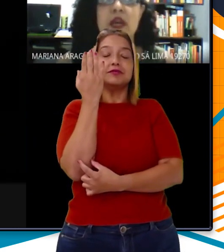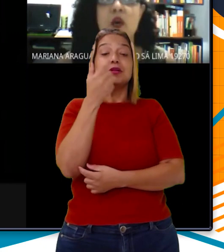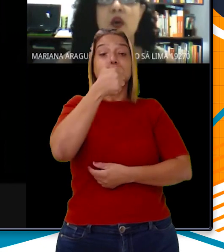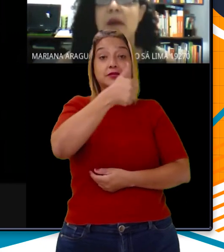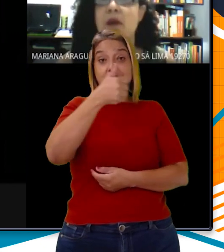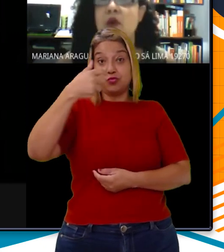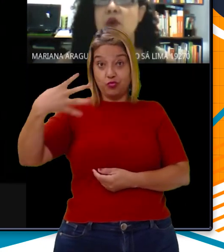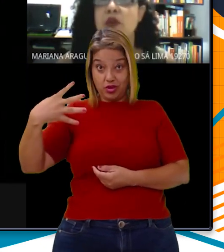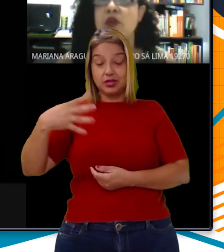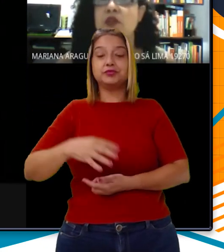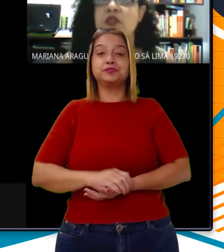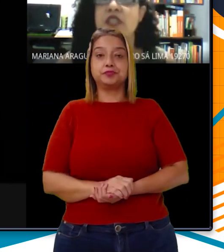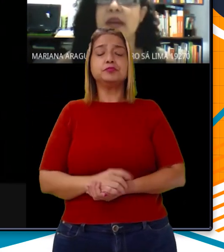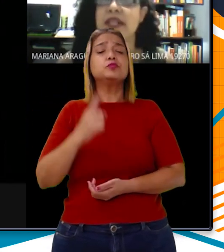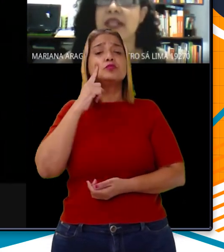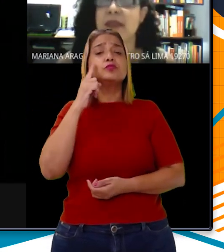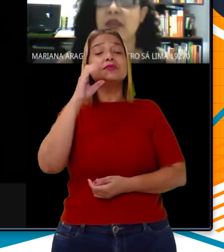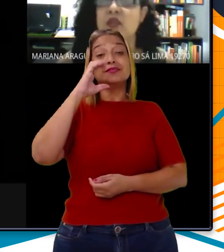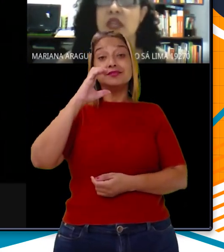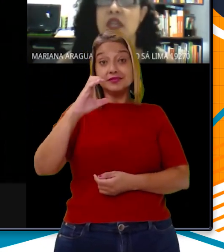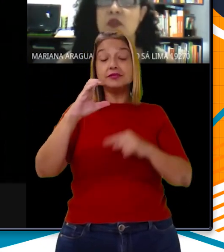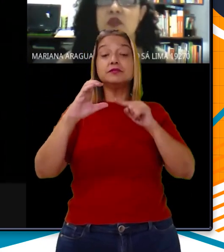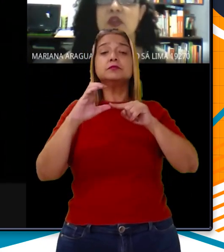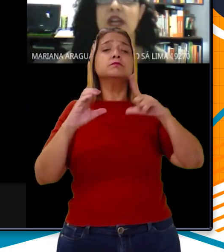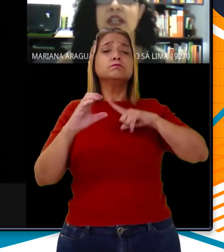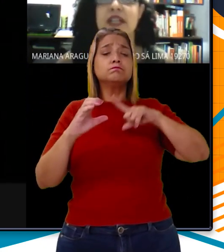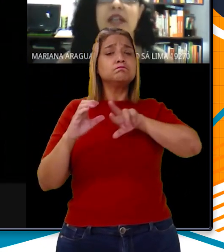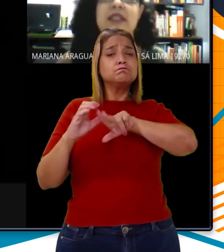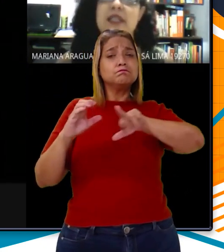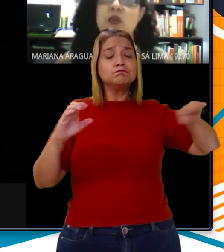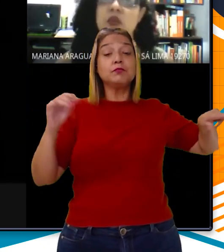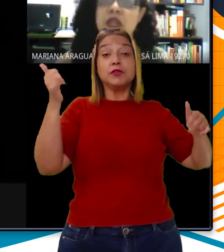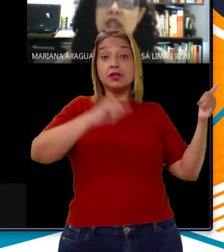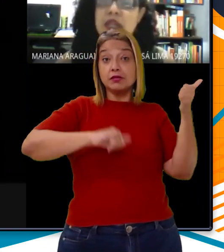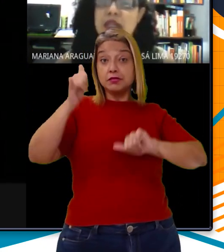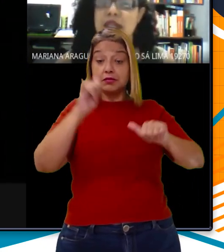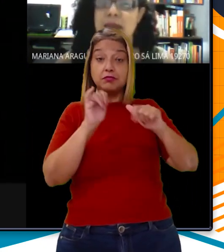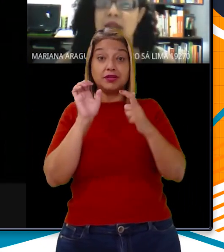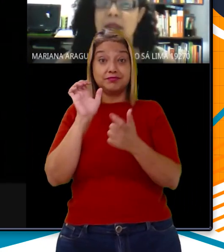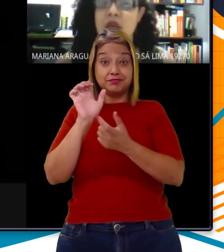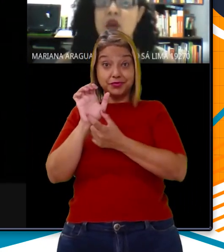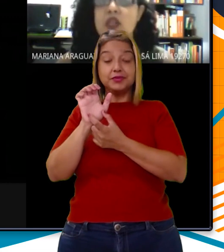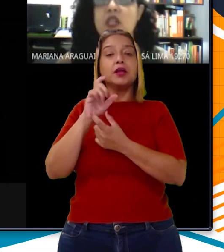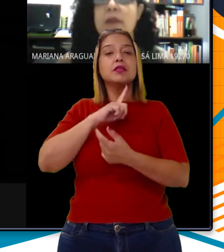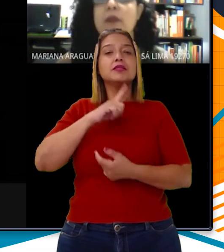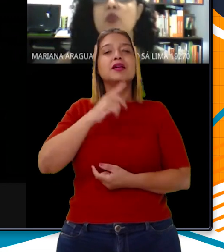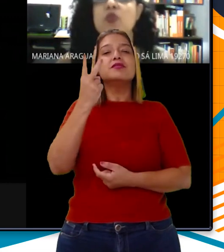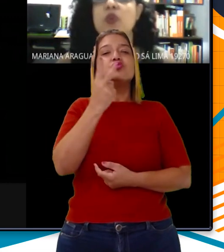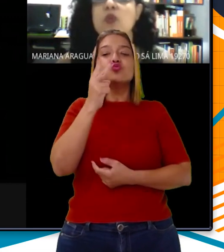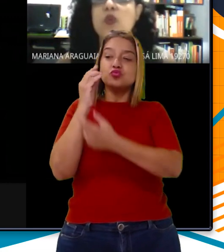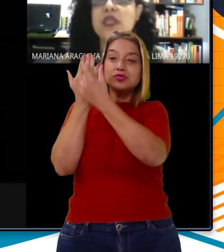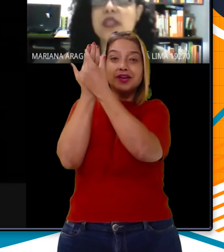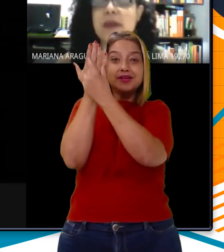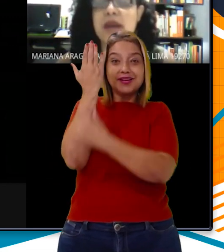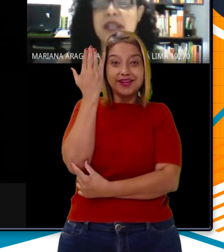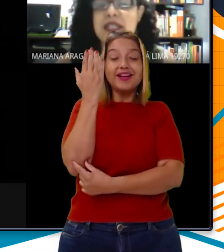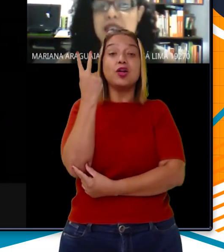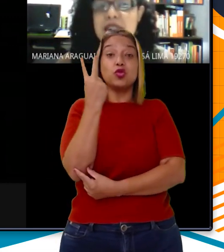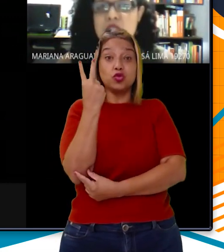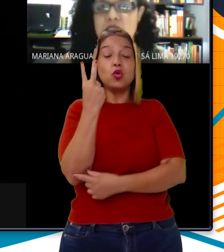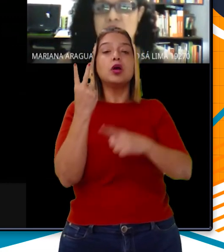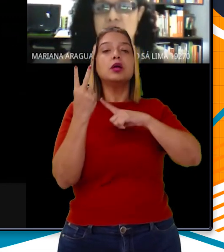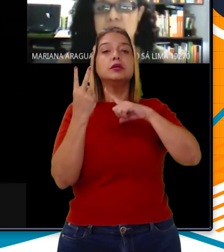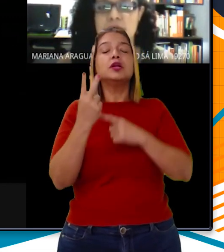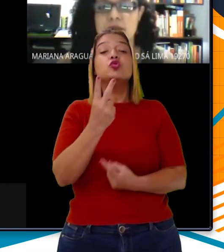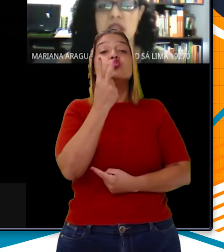O carbono e todos os demais elementos químicos localizados na segunda linha da tabela periódica possuem duas camadas na